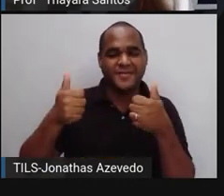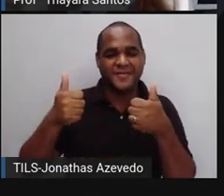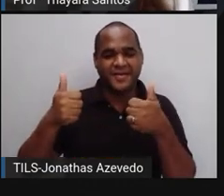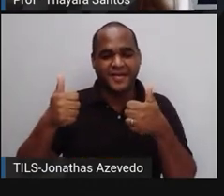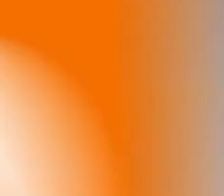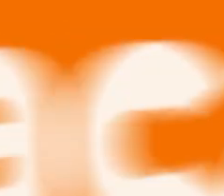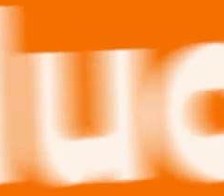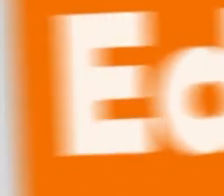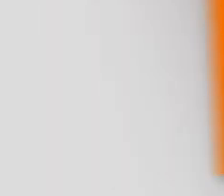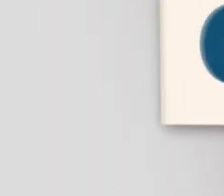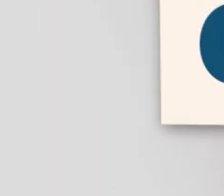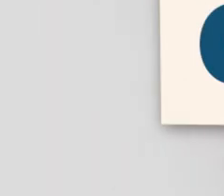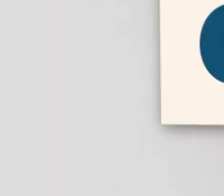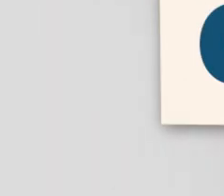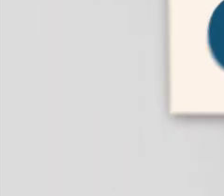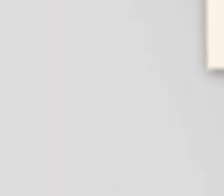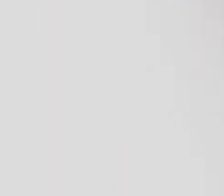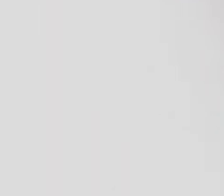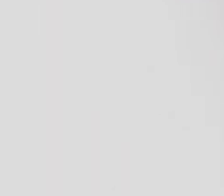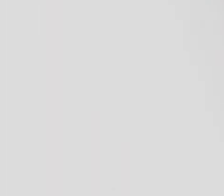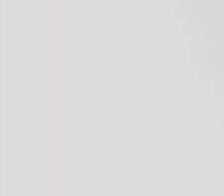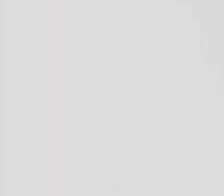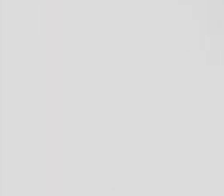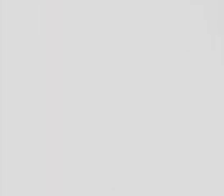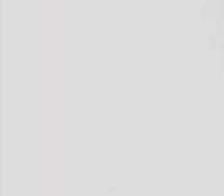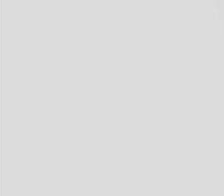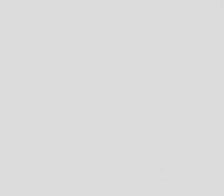Tchau, tchau,